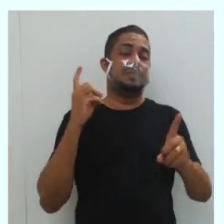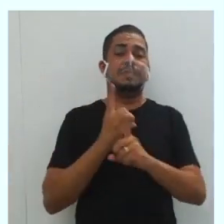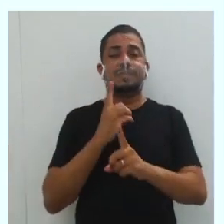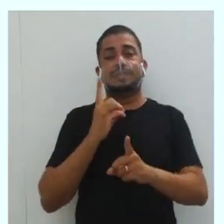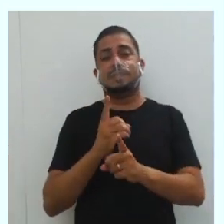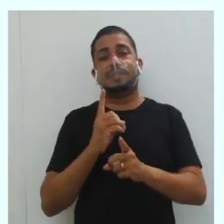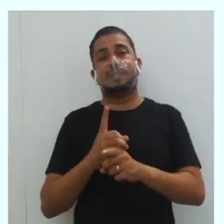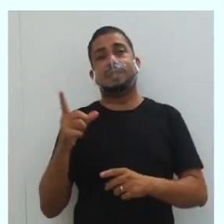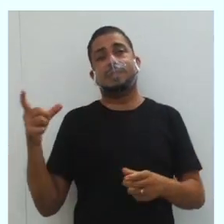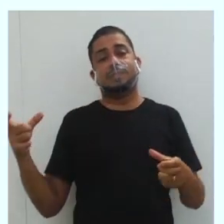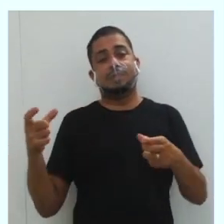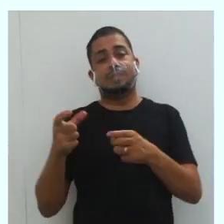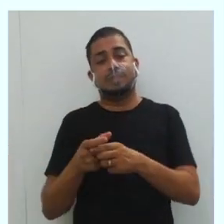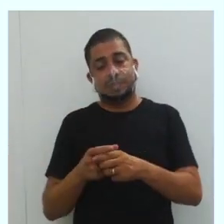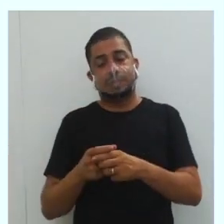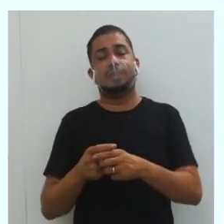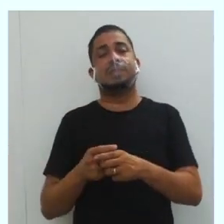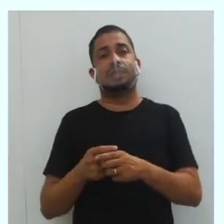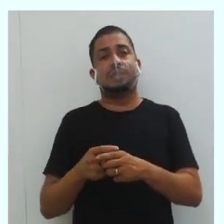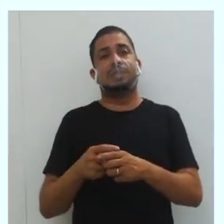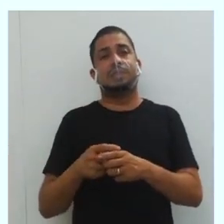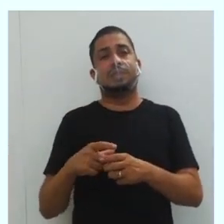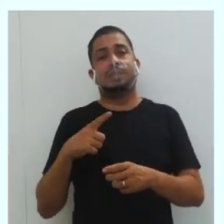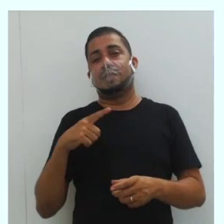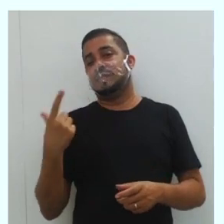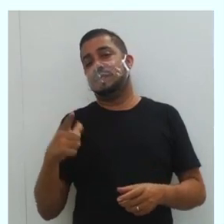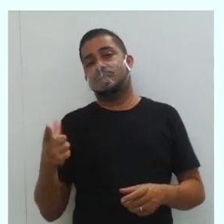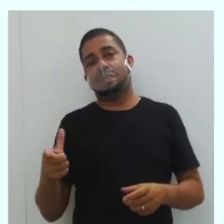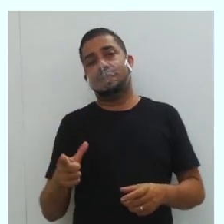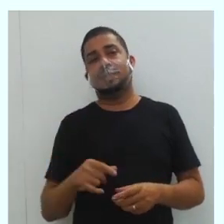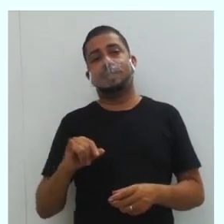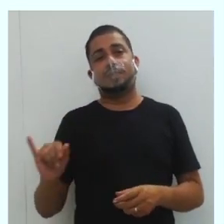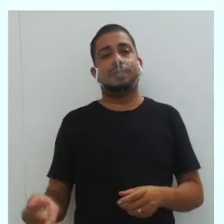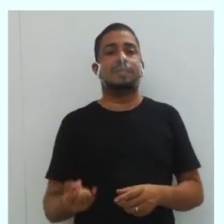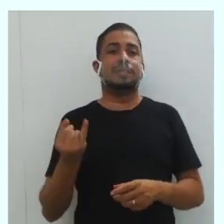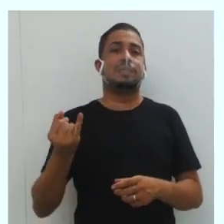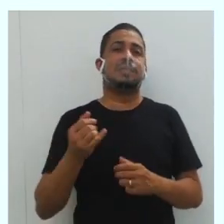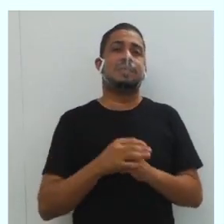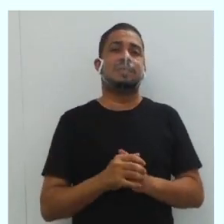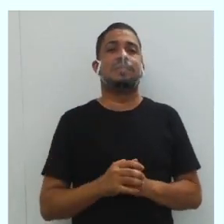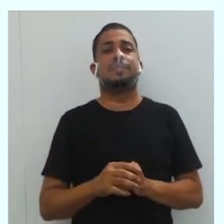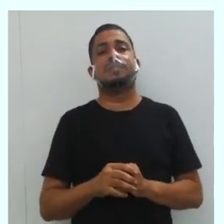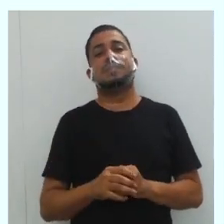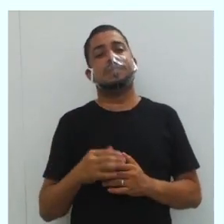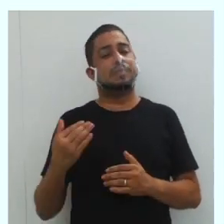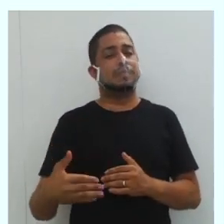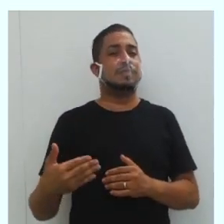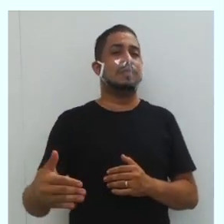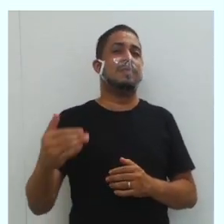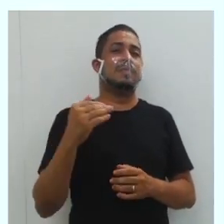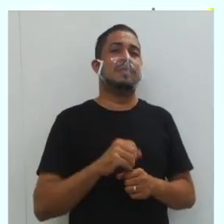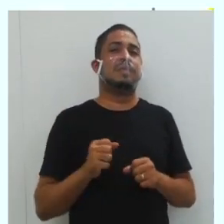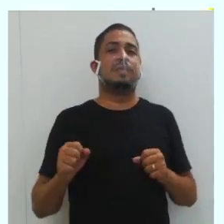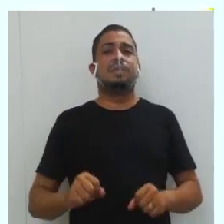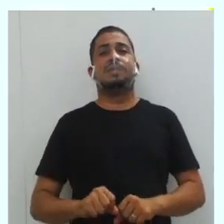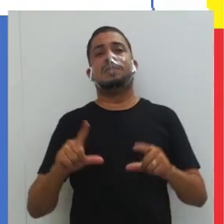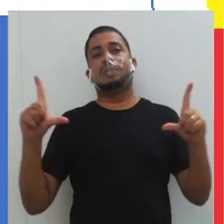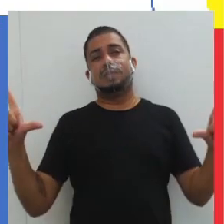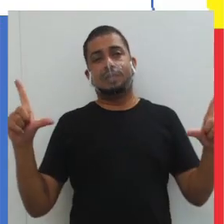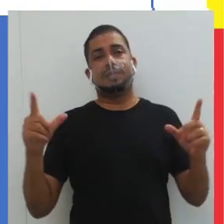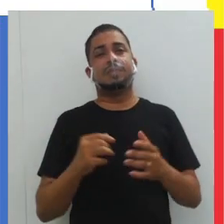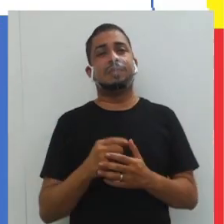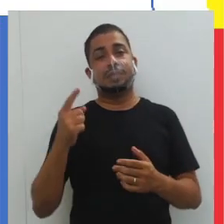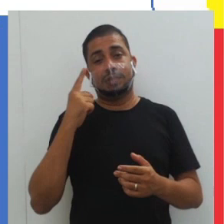encontrando a questão da minoria, no sentido de aqueles que não têm certos privilégios. Vamos adiante. Na tela,